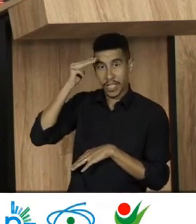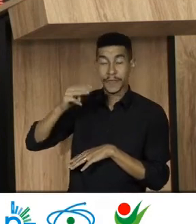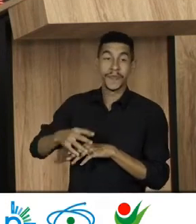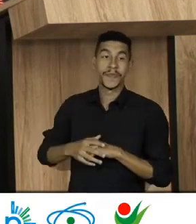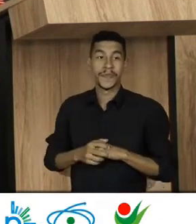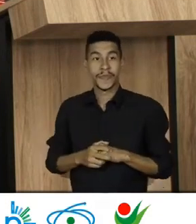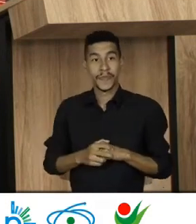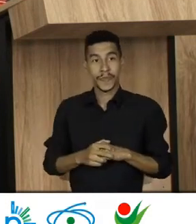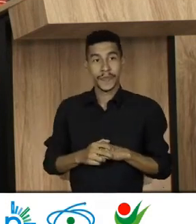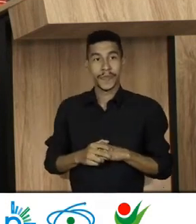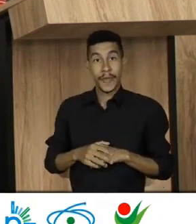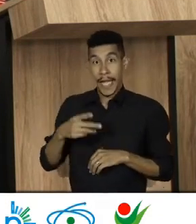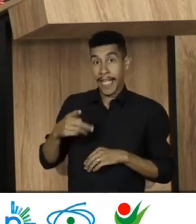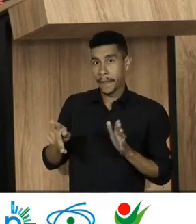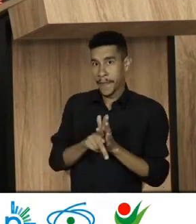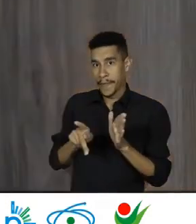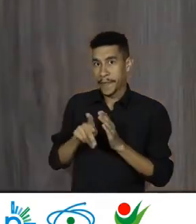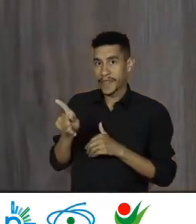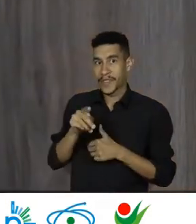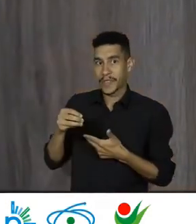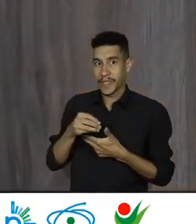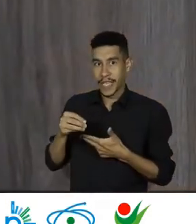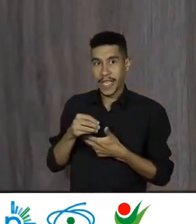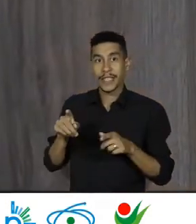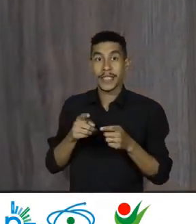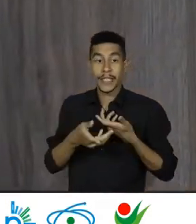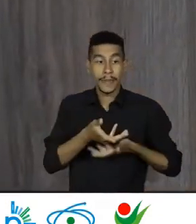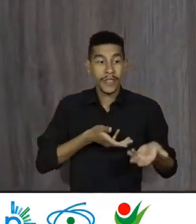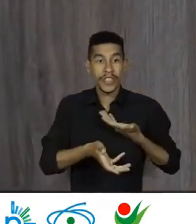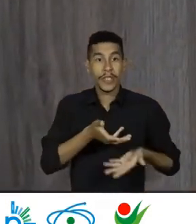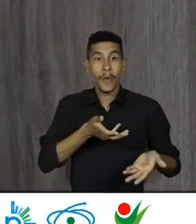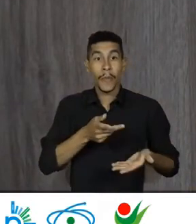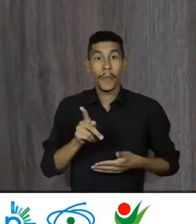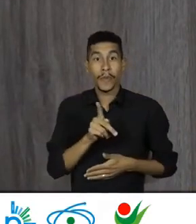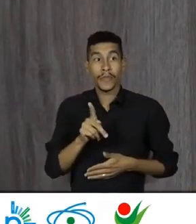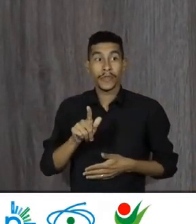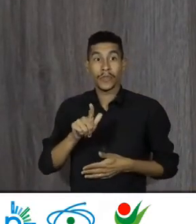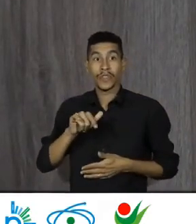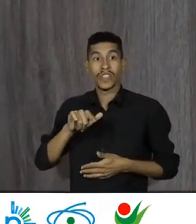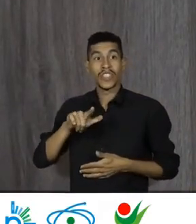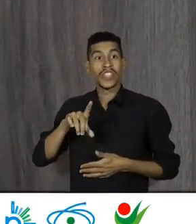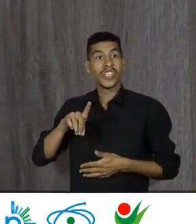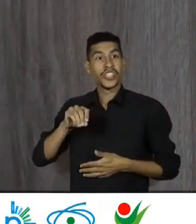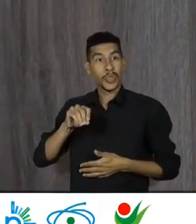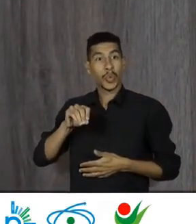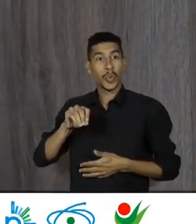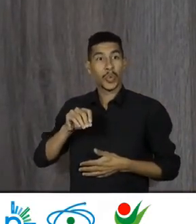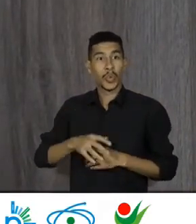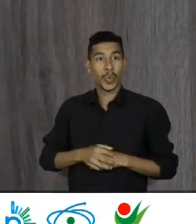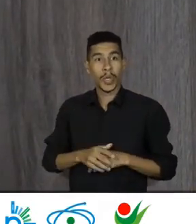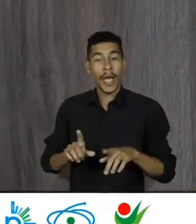Secnel Aqui da Unesc E a mediação Do professor Gil do Volpato E